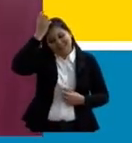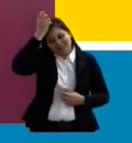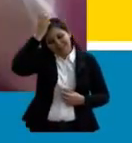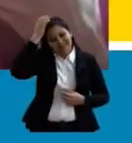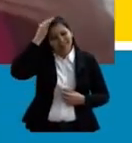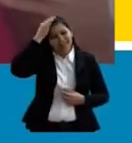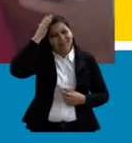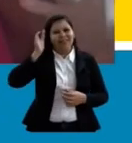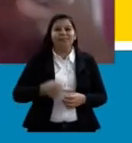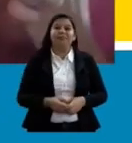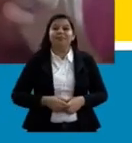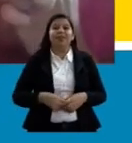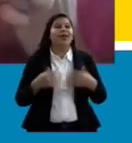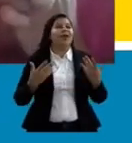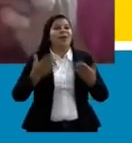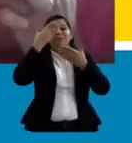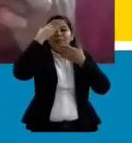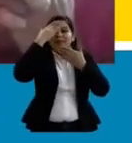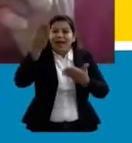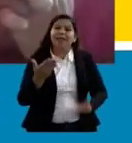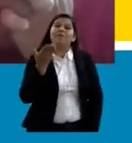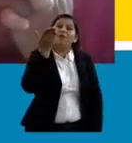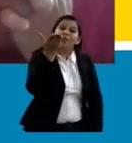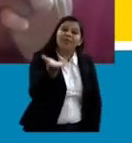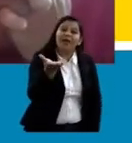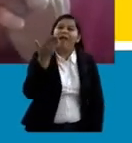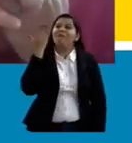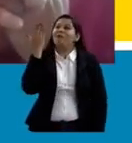Olha, obrigada a vocês! Meu Deus!